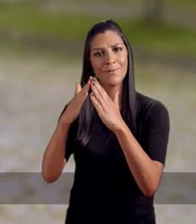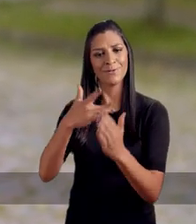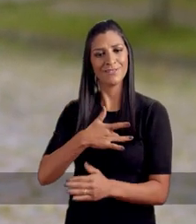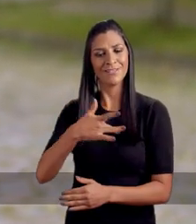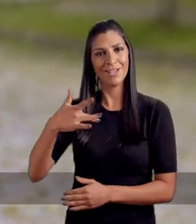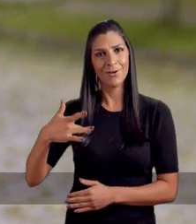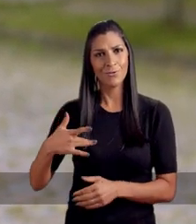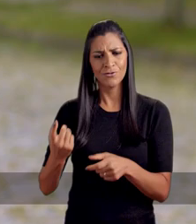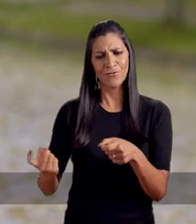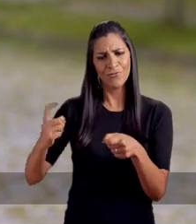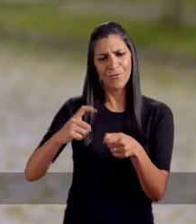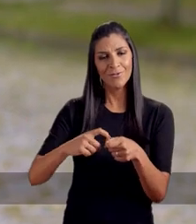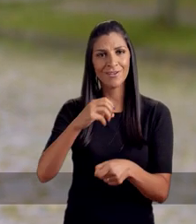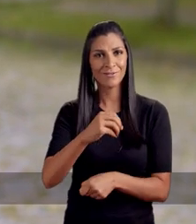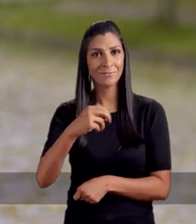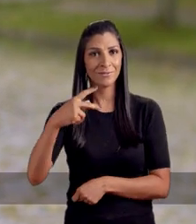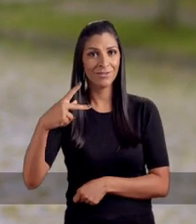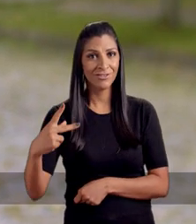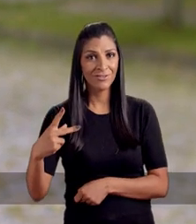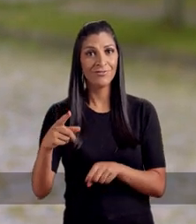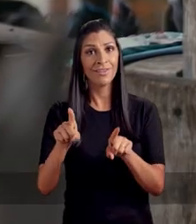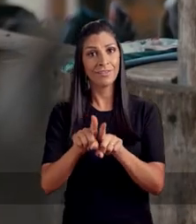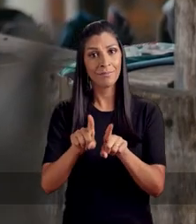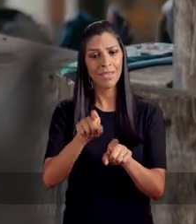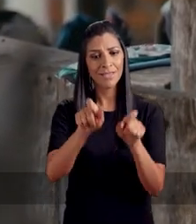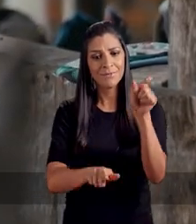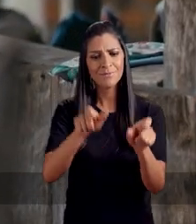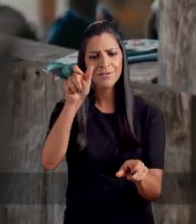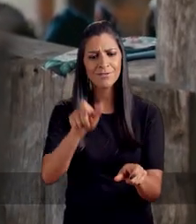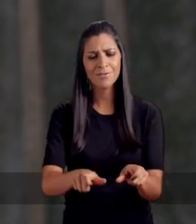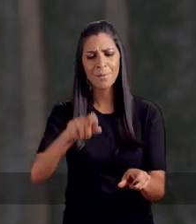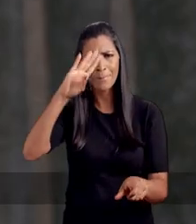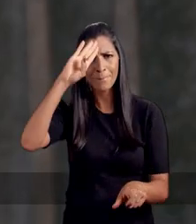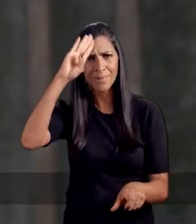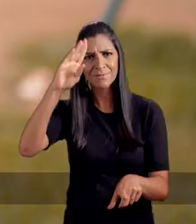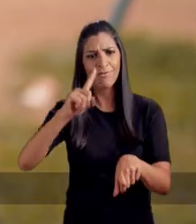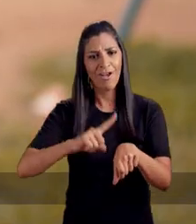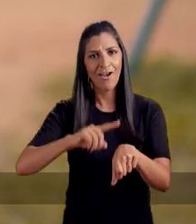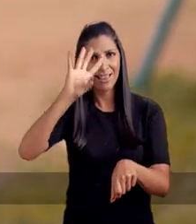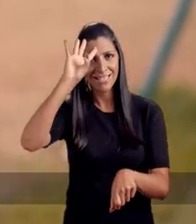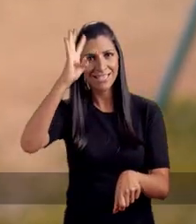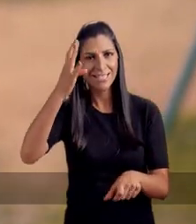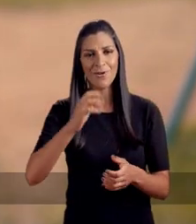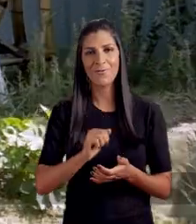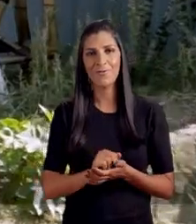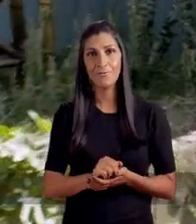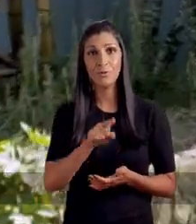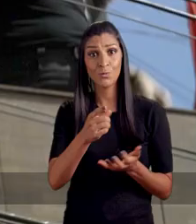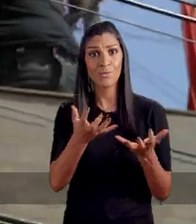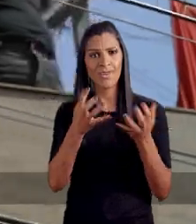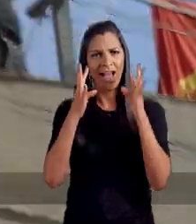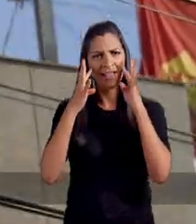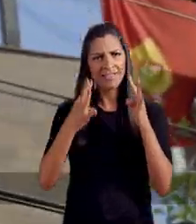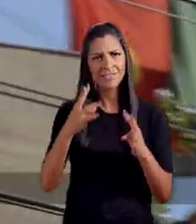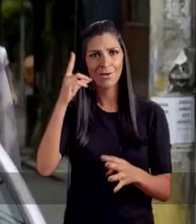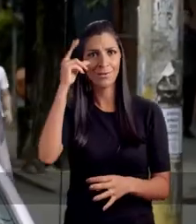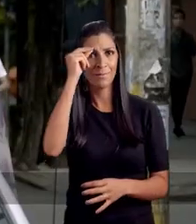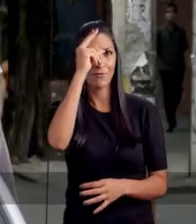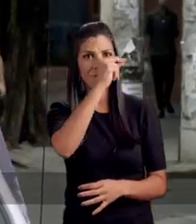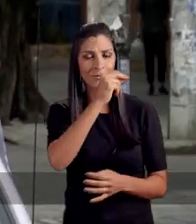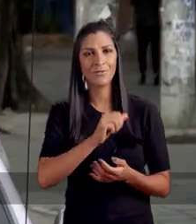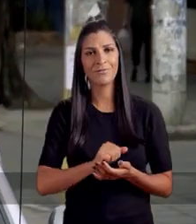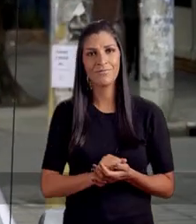postos de saúde, resgatar o orçamento participativo e colocar as pessoas no centro das decisões. Você, que quer mais atenção da